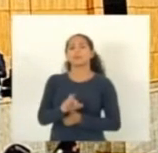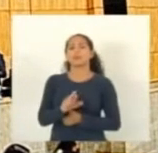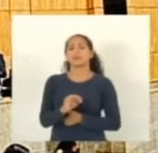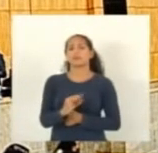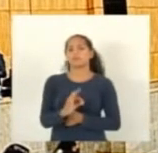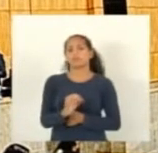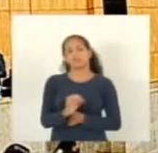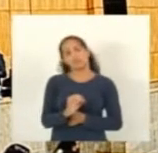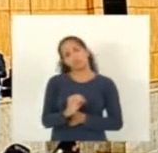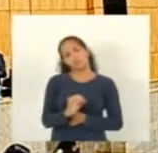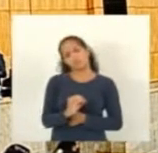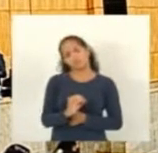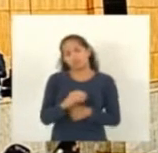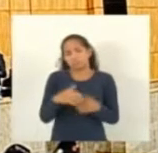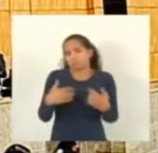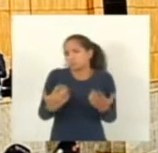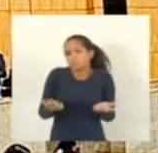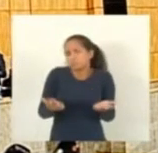foi aprovado